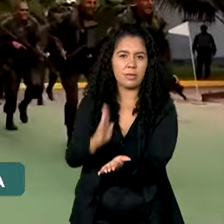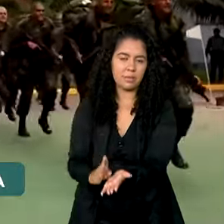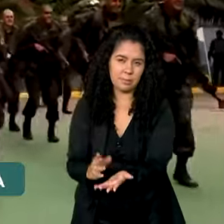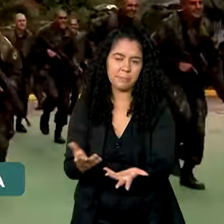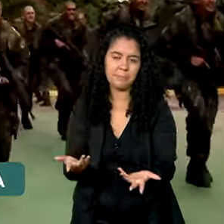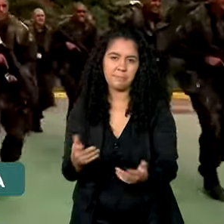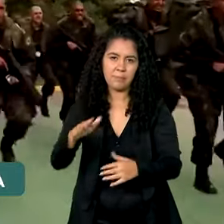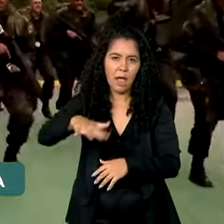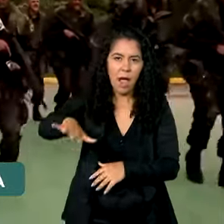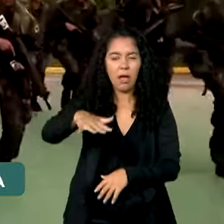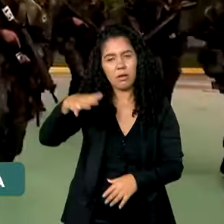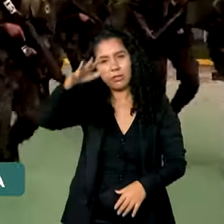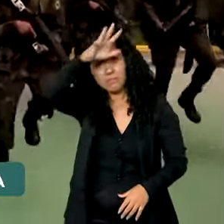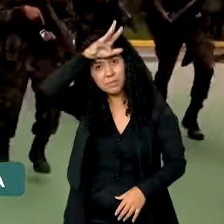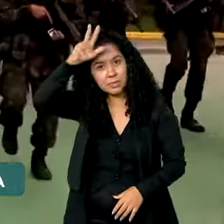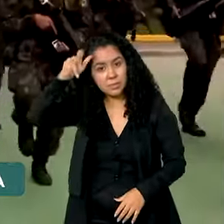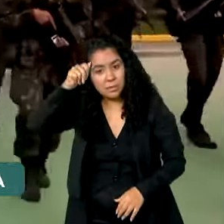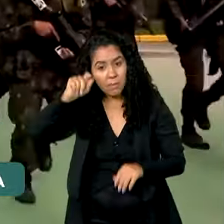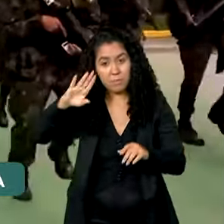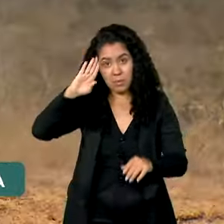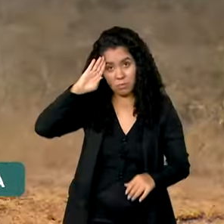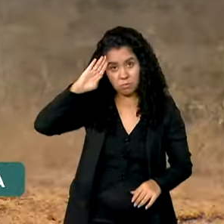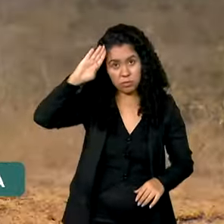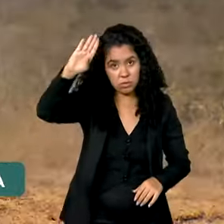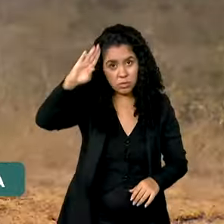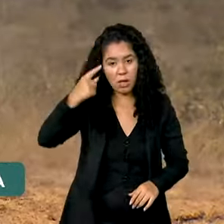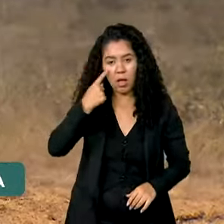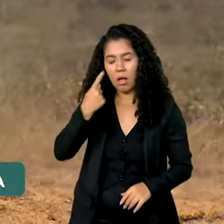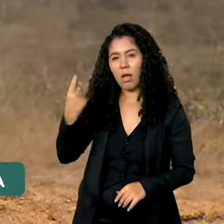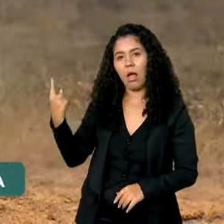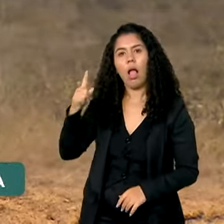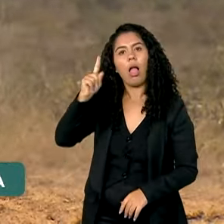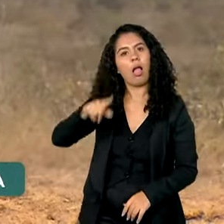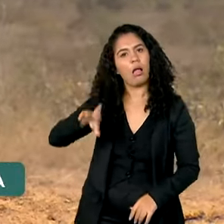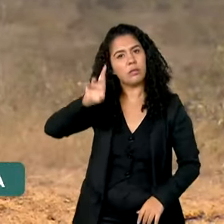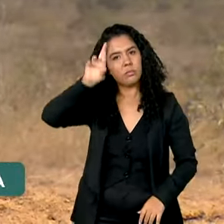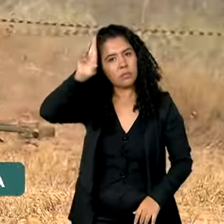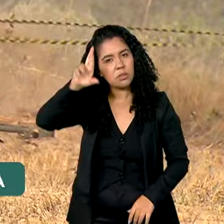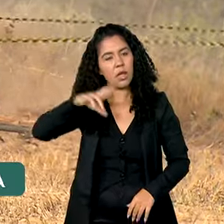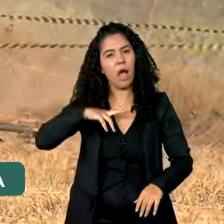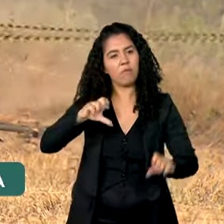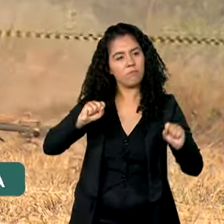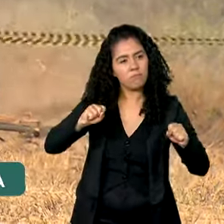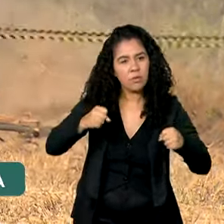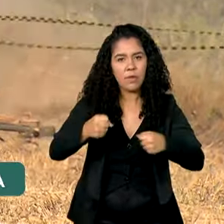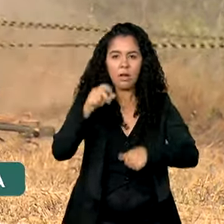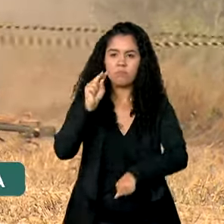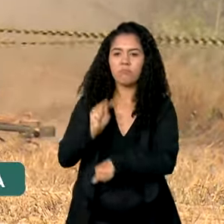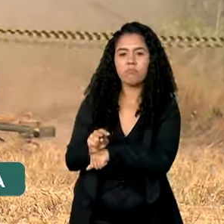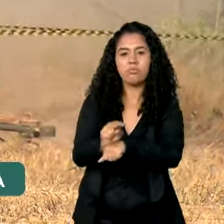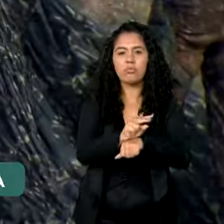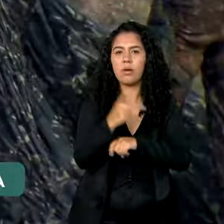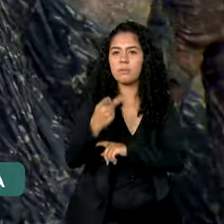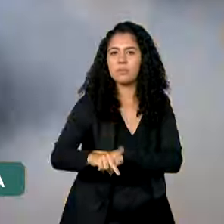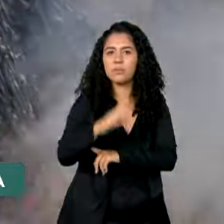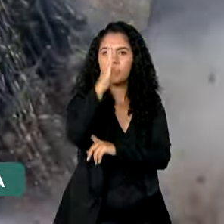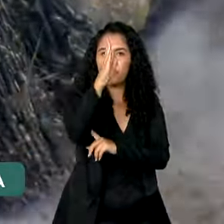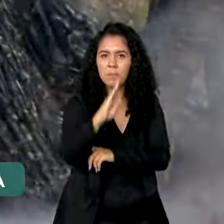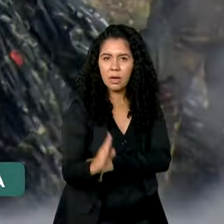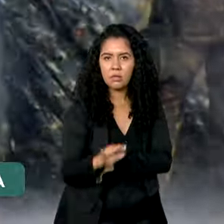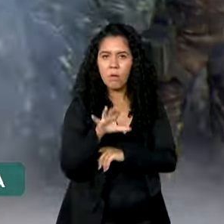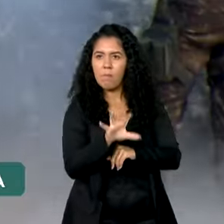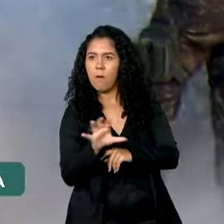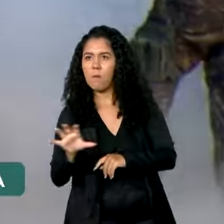amazônica. As Forças Armadas são responsáveis pela defesa do território brasileiro e pela